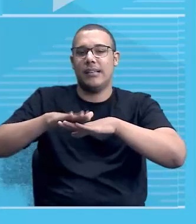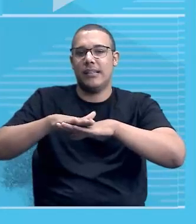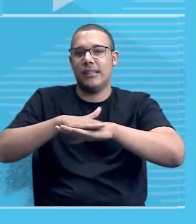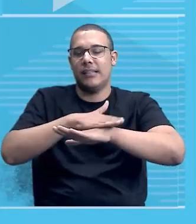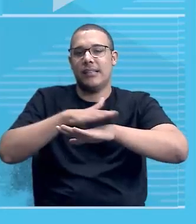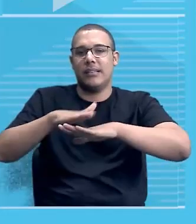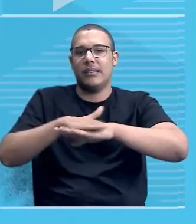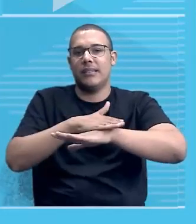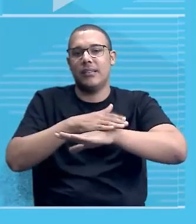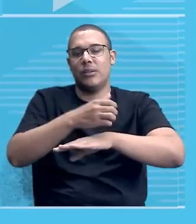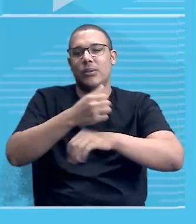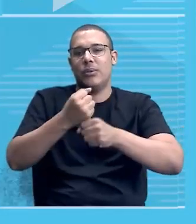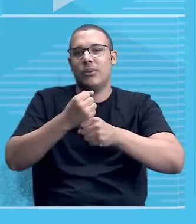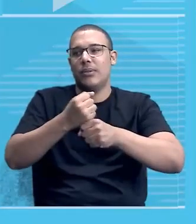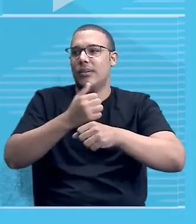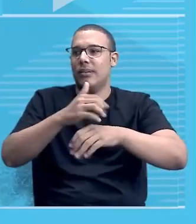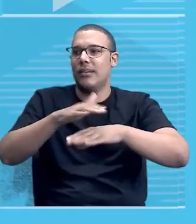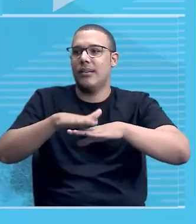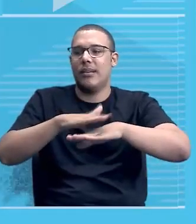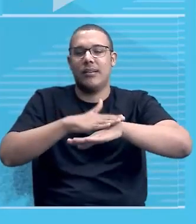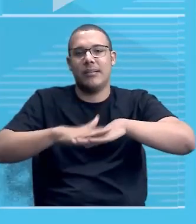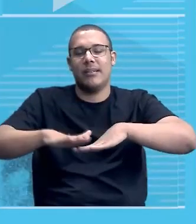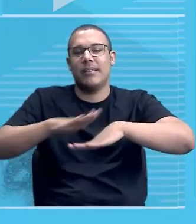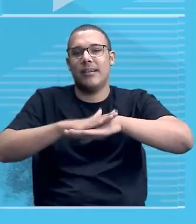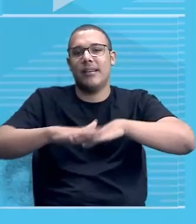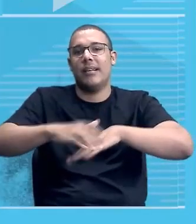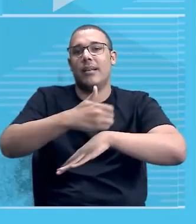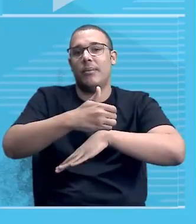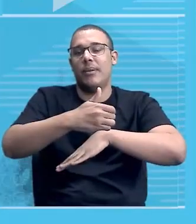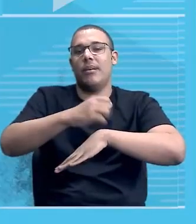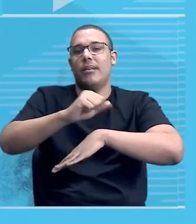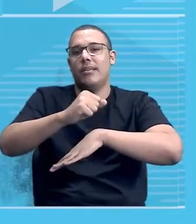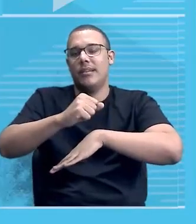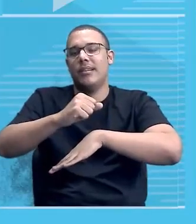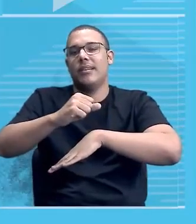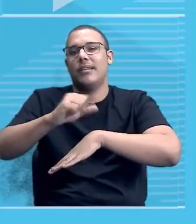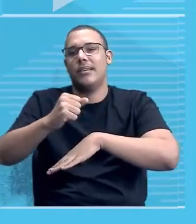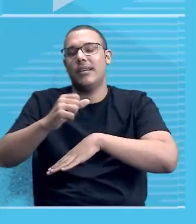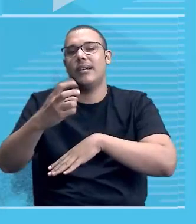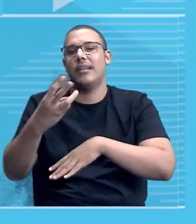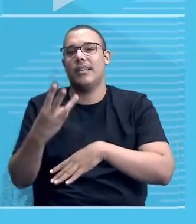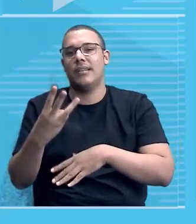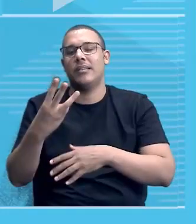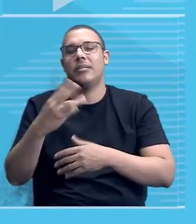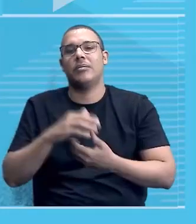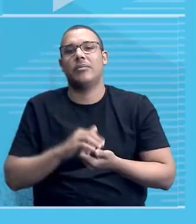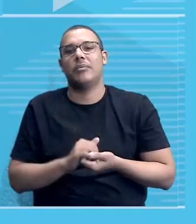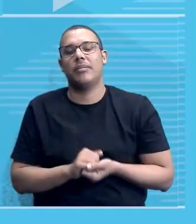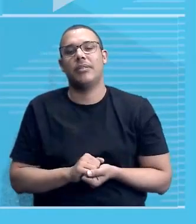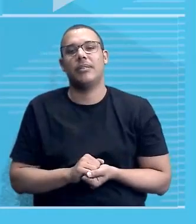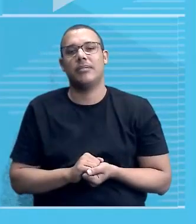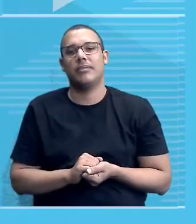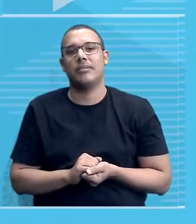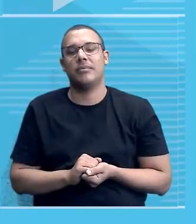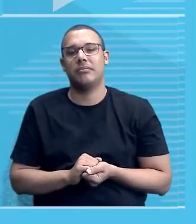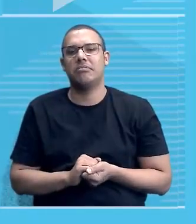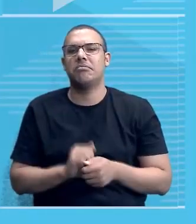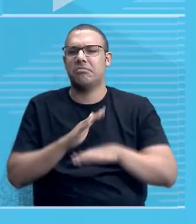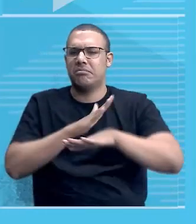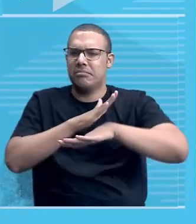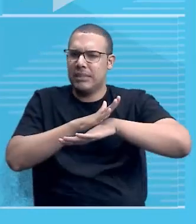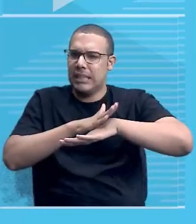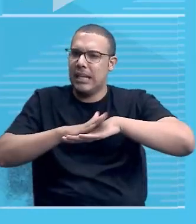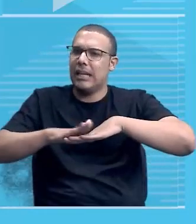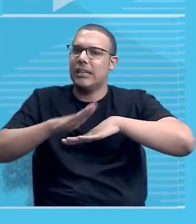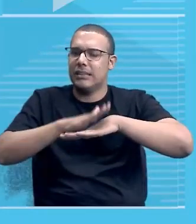1883, no finalzinho do século XIX. Madagascar até que resistiu muito, né, porque